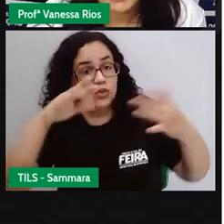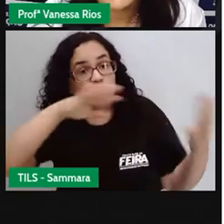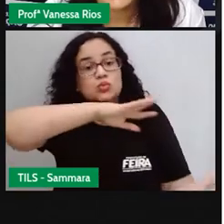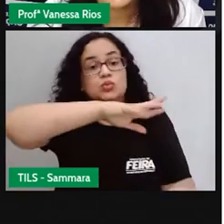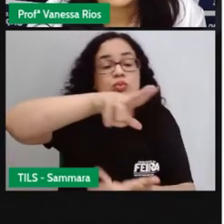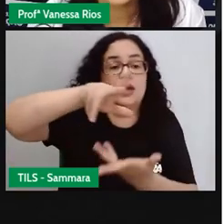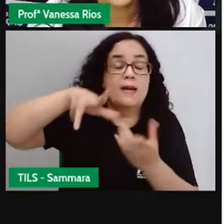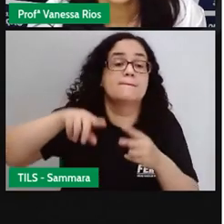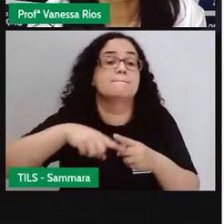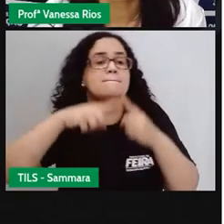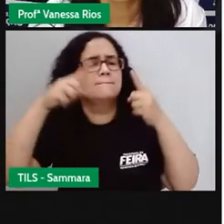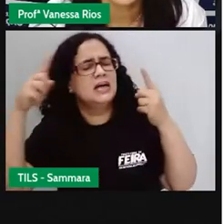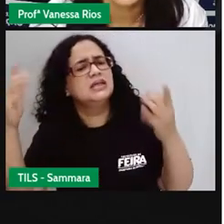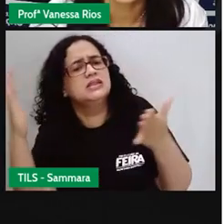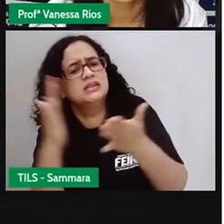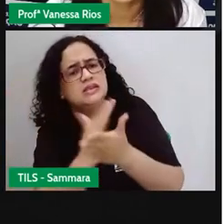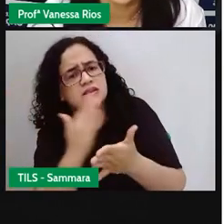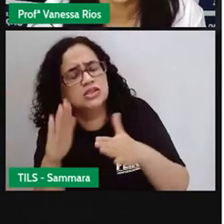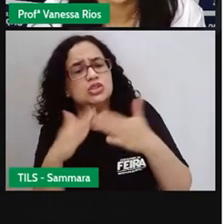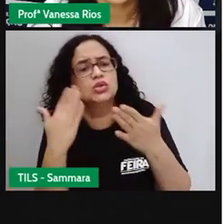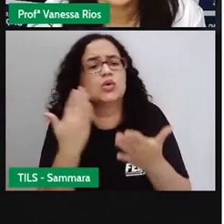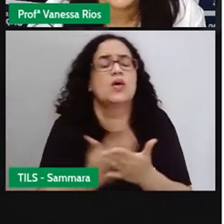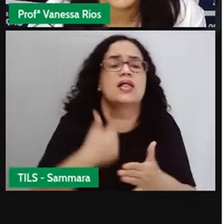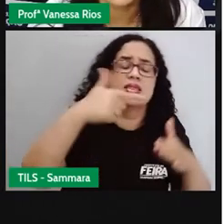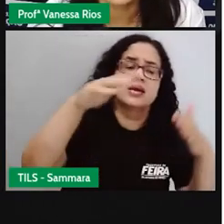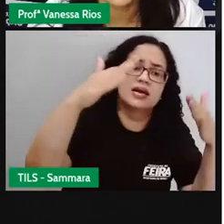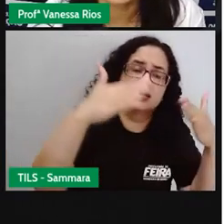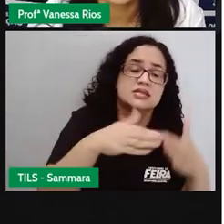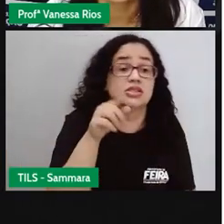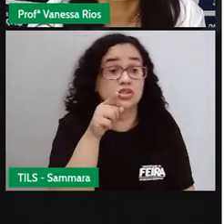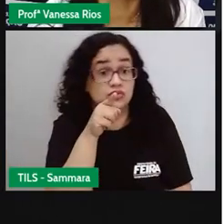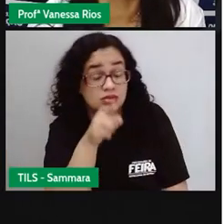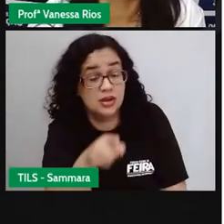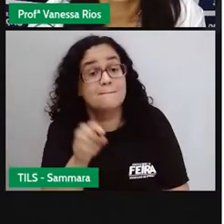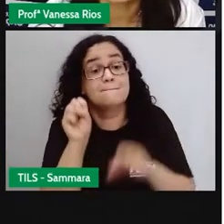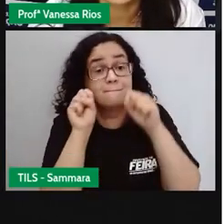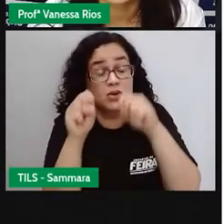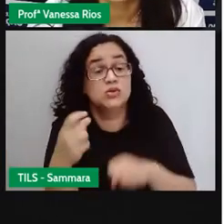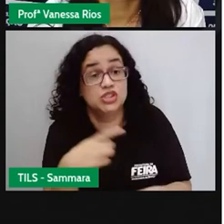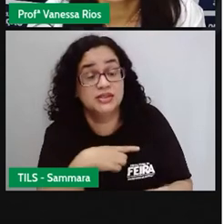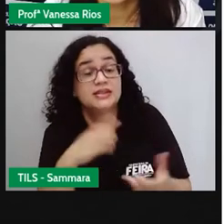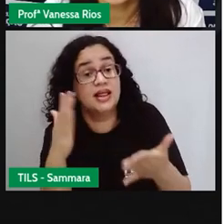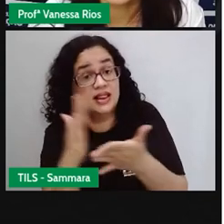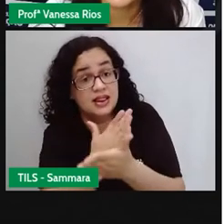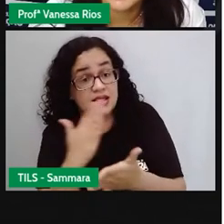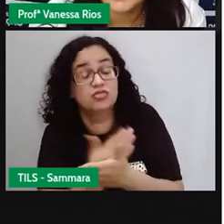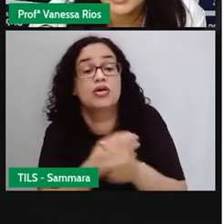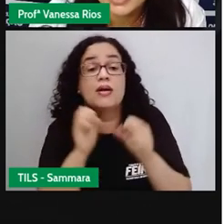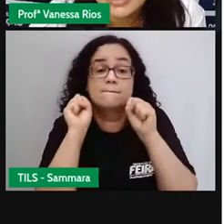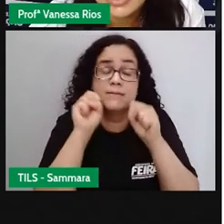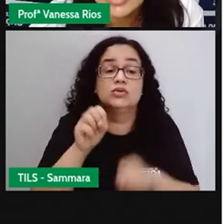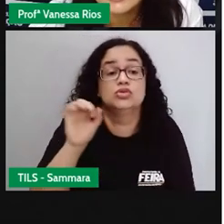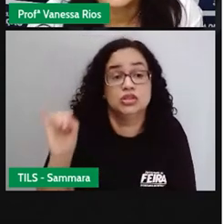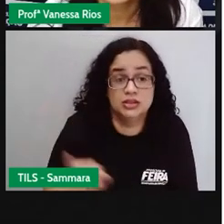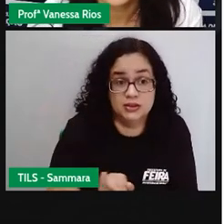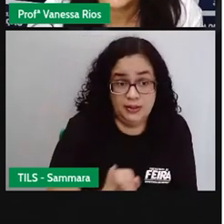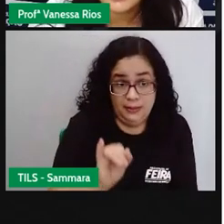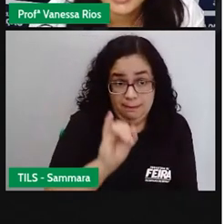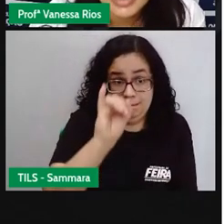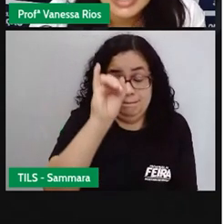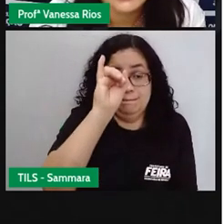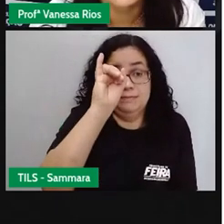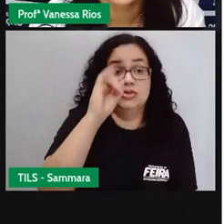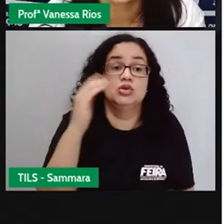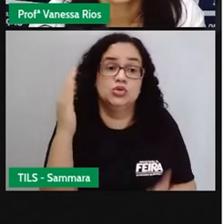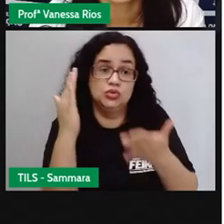Mas aí, na escola de vocês ou na casa de vocês, né, podem existir livros que também vão ser importantes quando